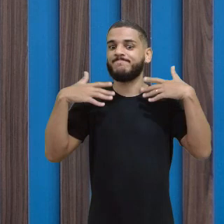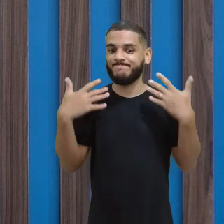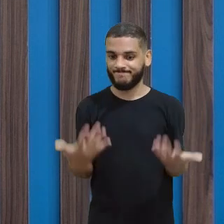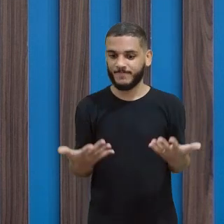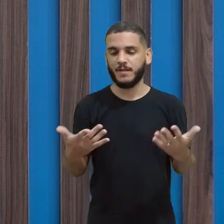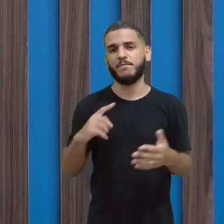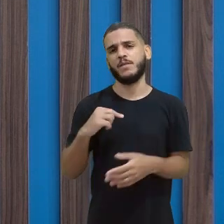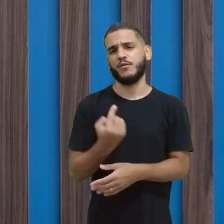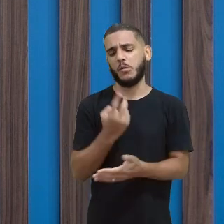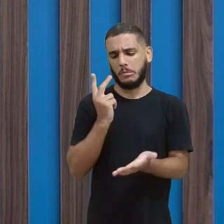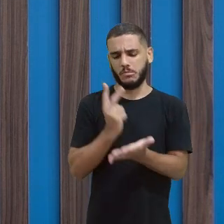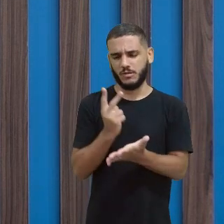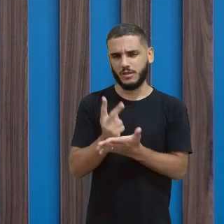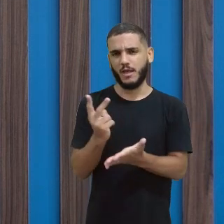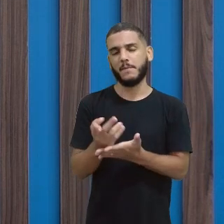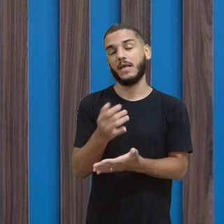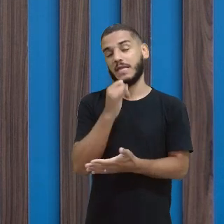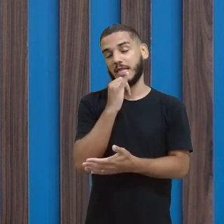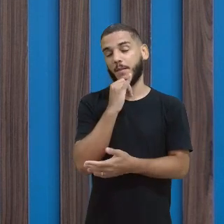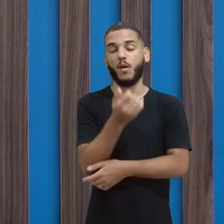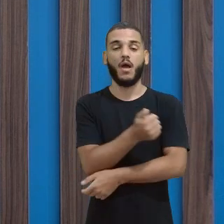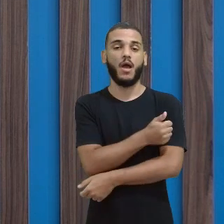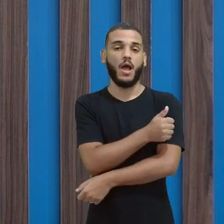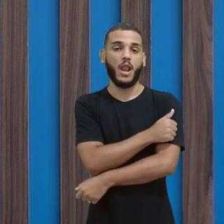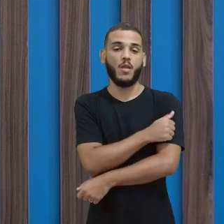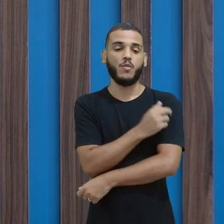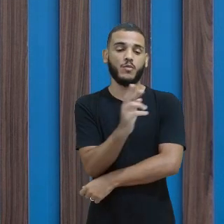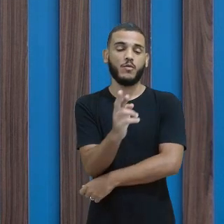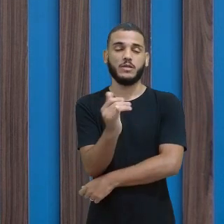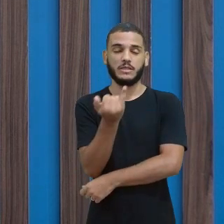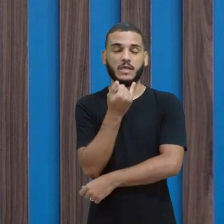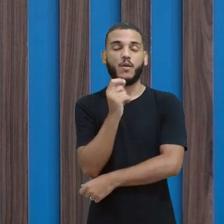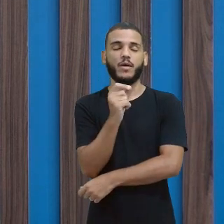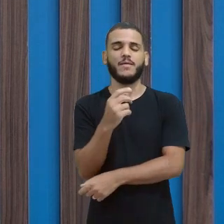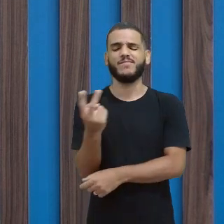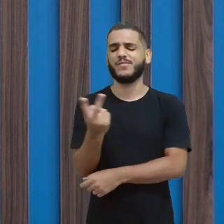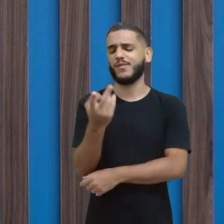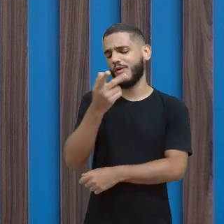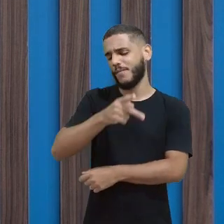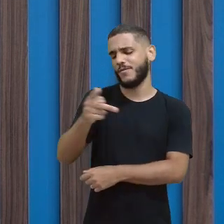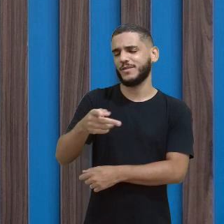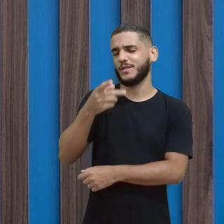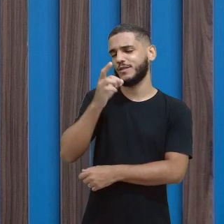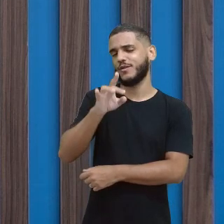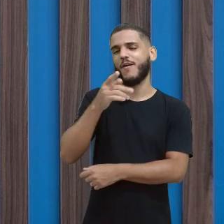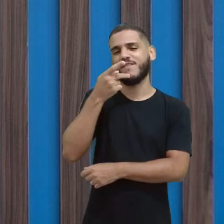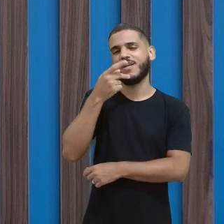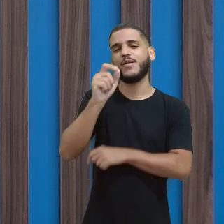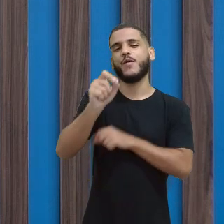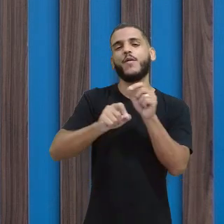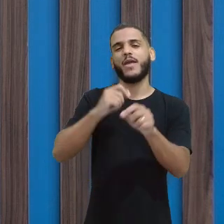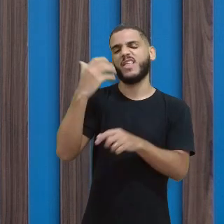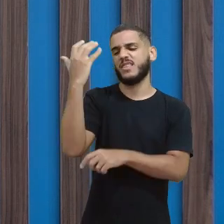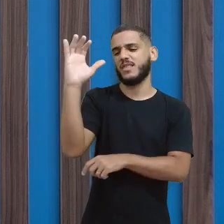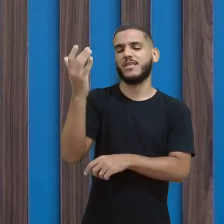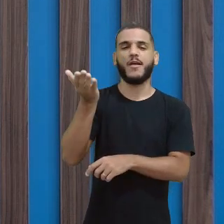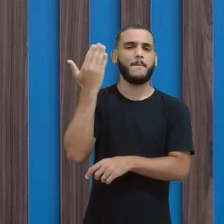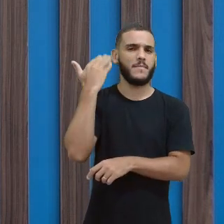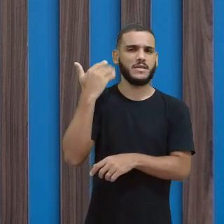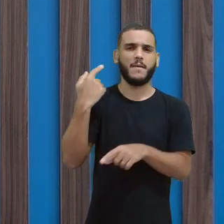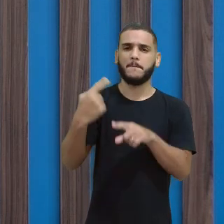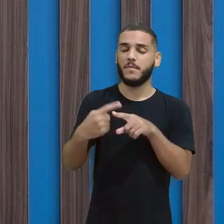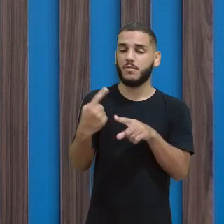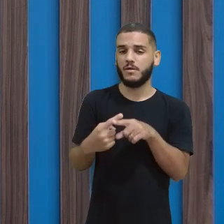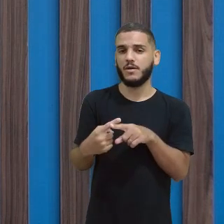está o tempo inteiro aqui, alguns alunos vão até dizer, essas duas professoras só vivem falando dos cientistas do passado, porque